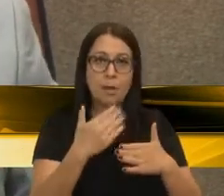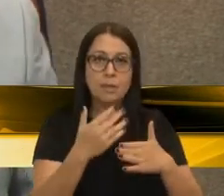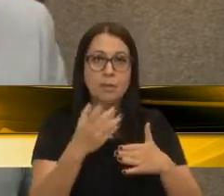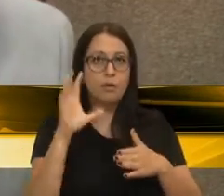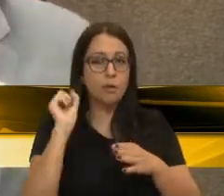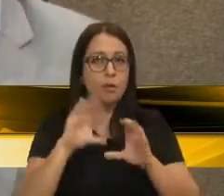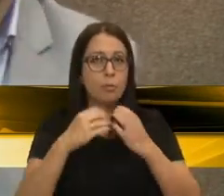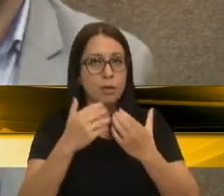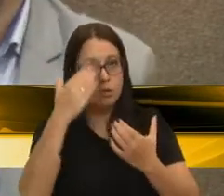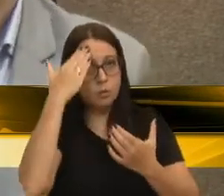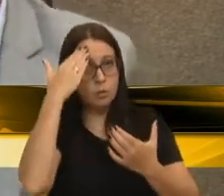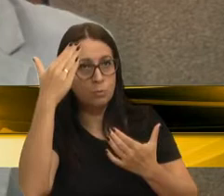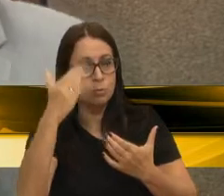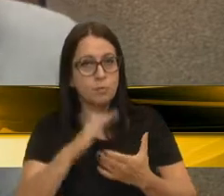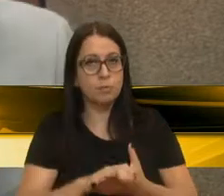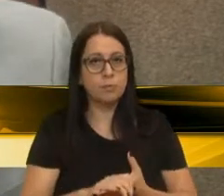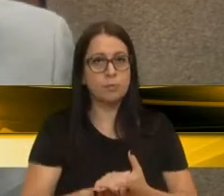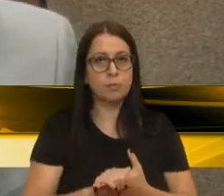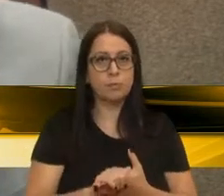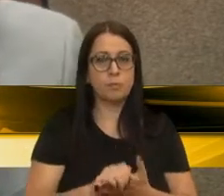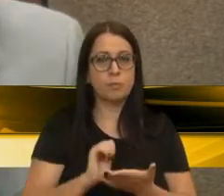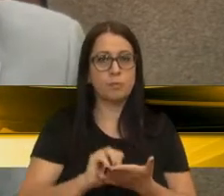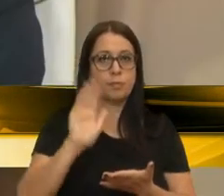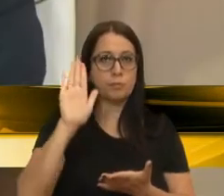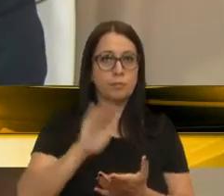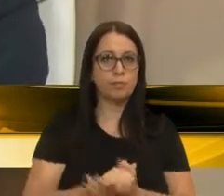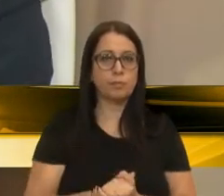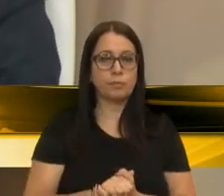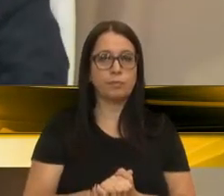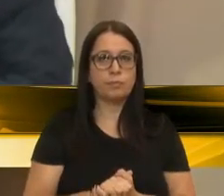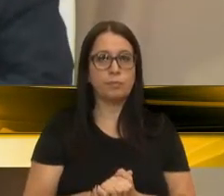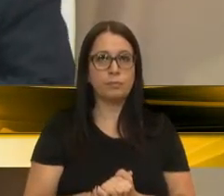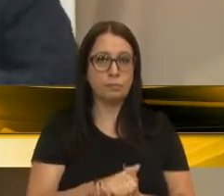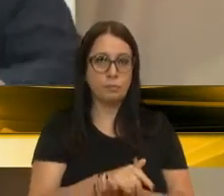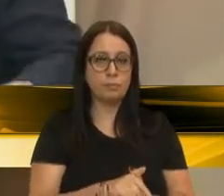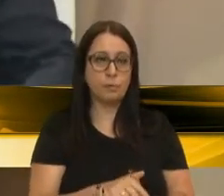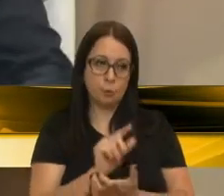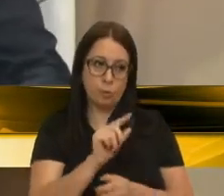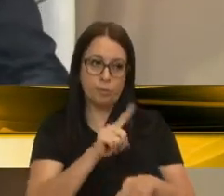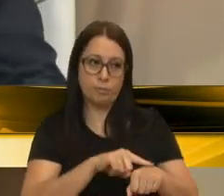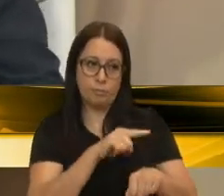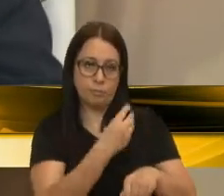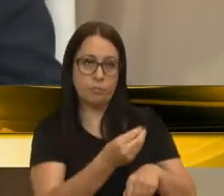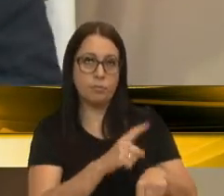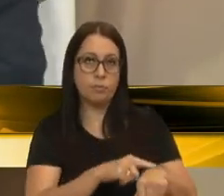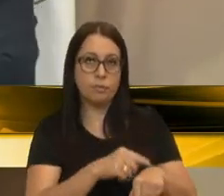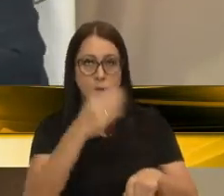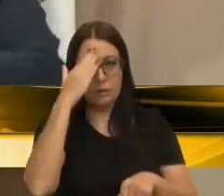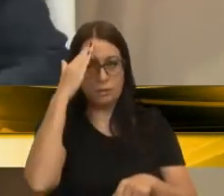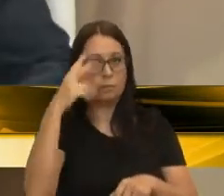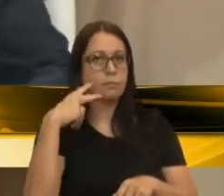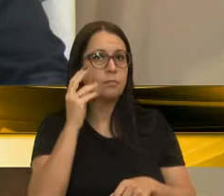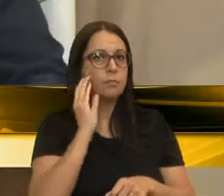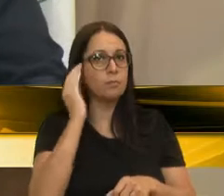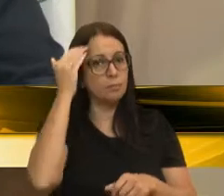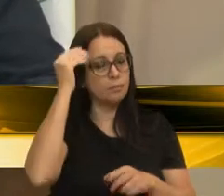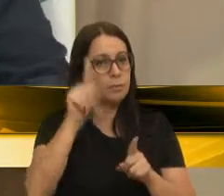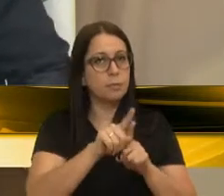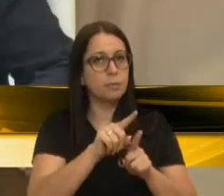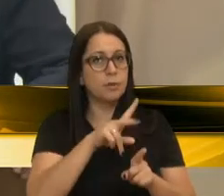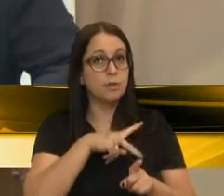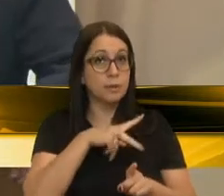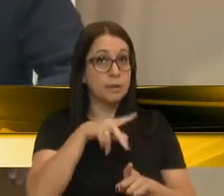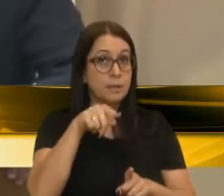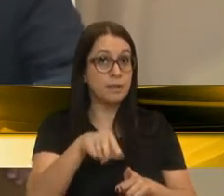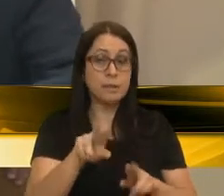comunidade. Muito obrigado. Agradecer também o... Já reconcedo, vereador Filipe, mas também a presidência,